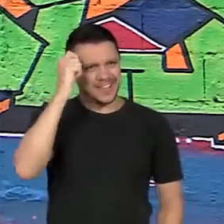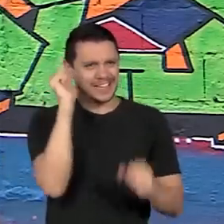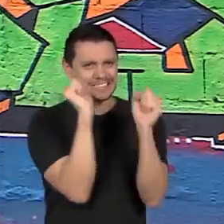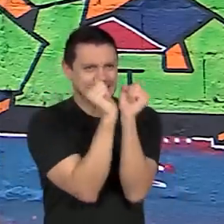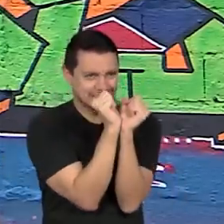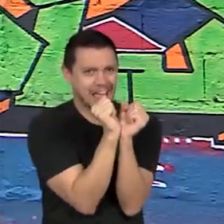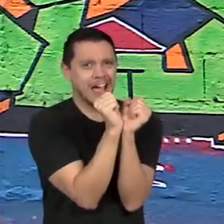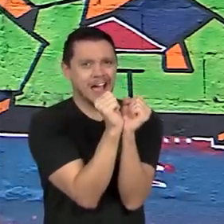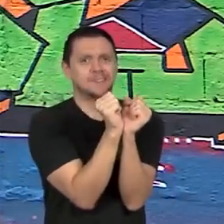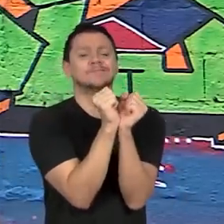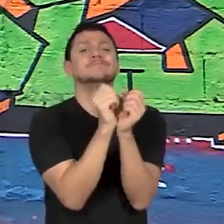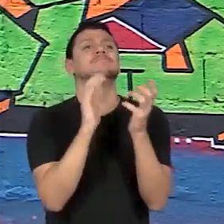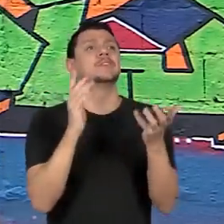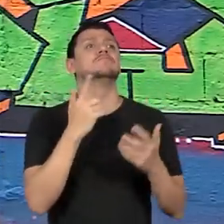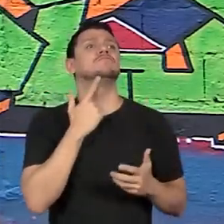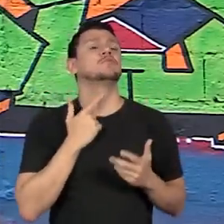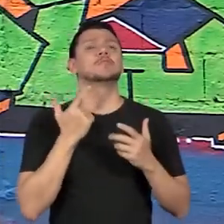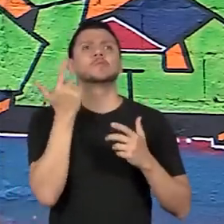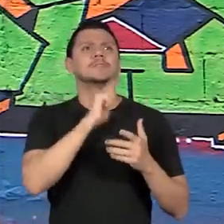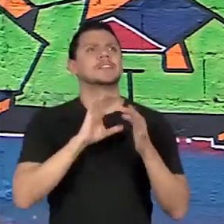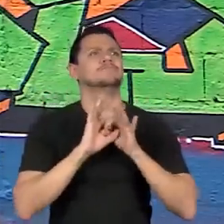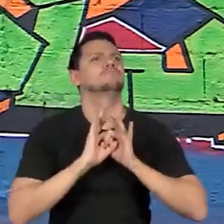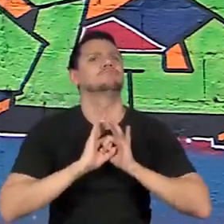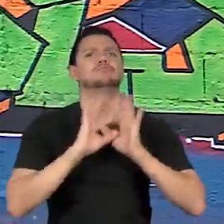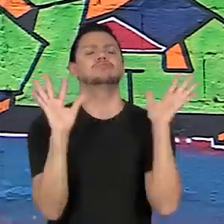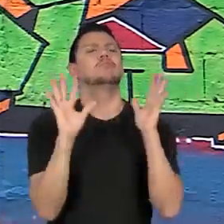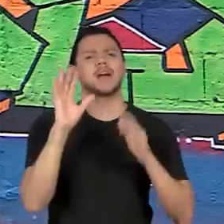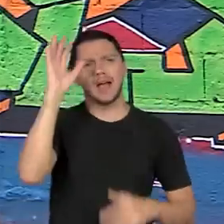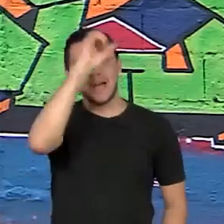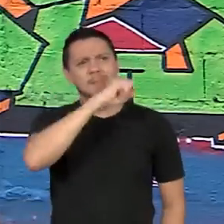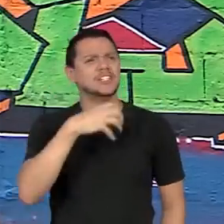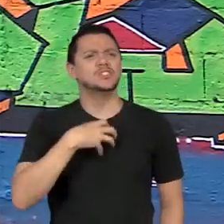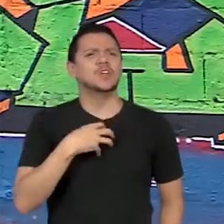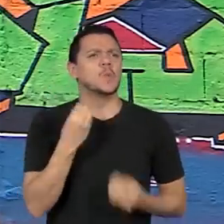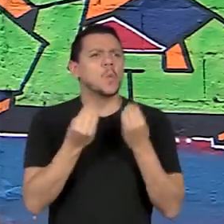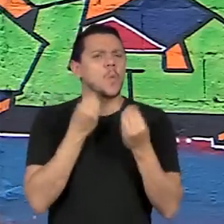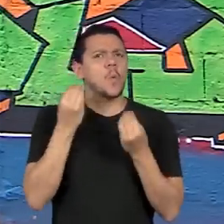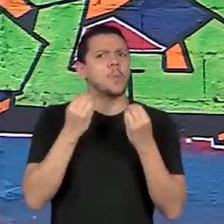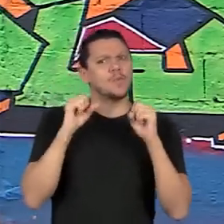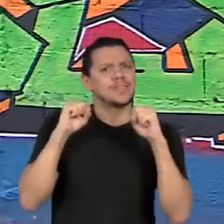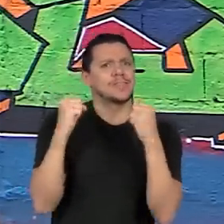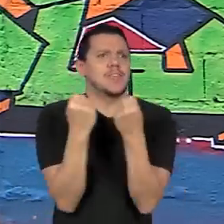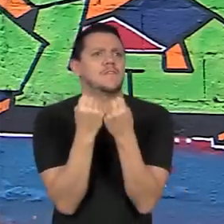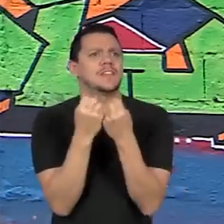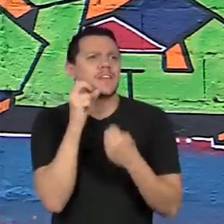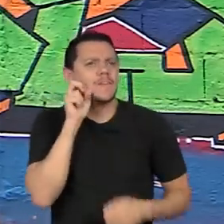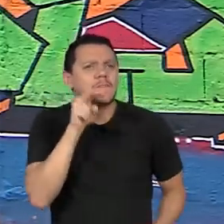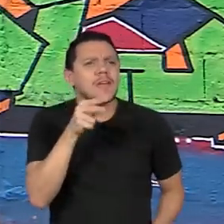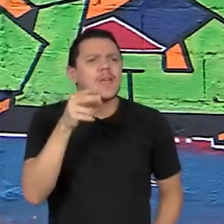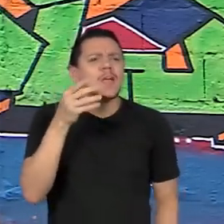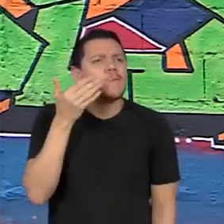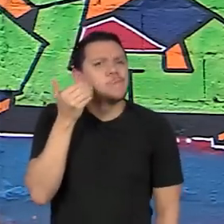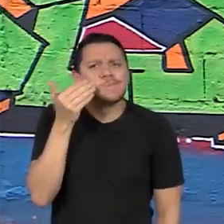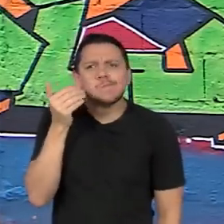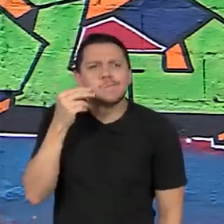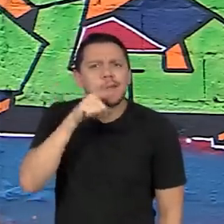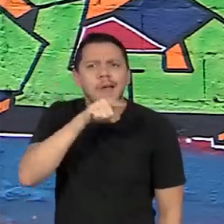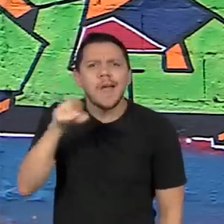e na ânsia de liberdade eles aprenderam a se defender, vendo os animais, atividade com os animais, como eles se